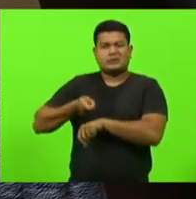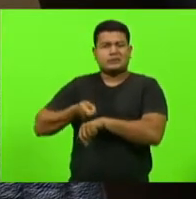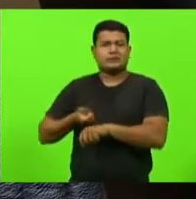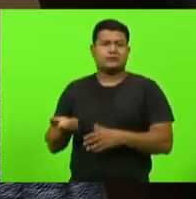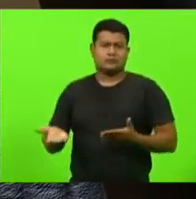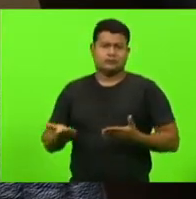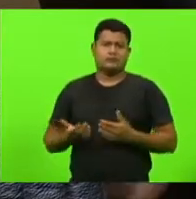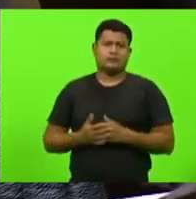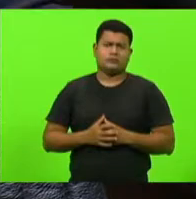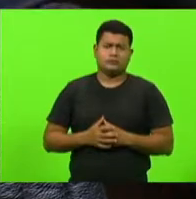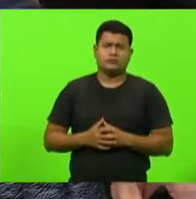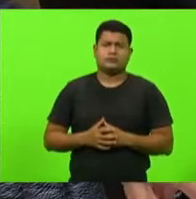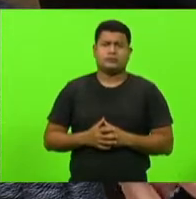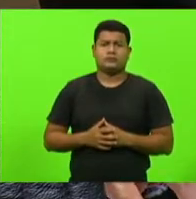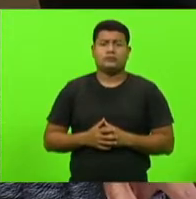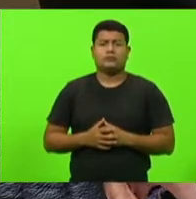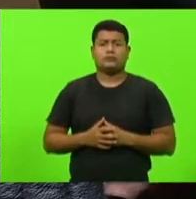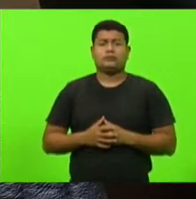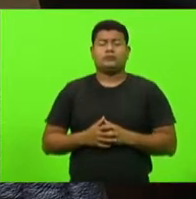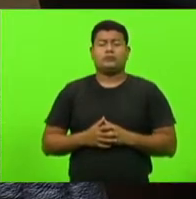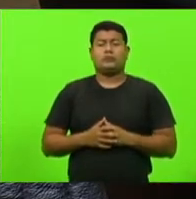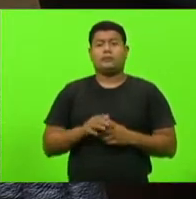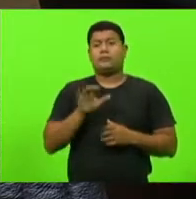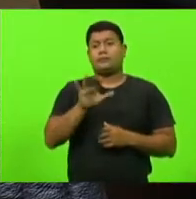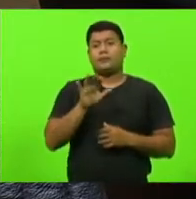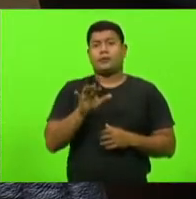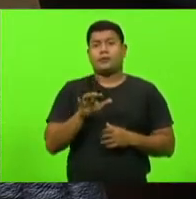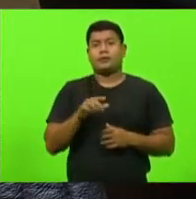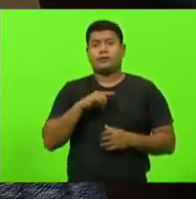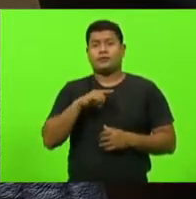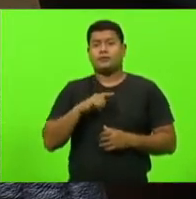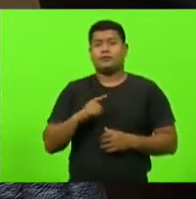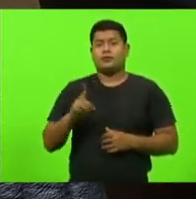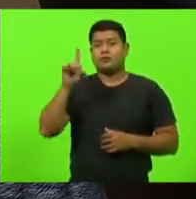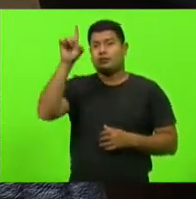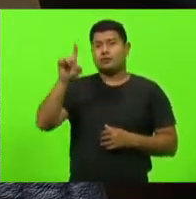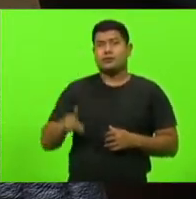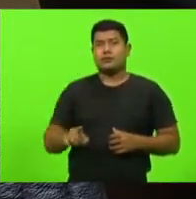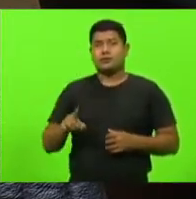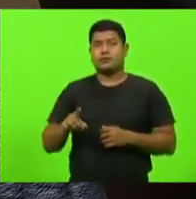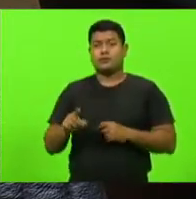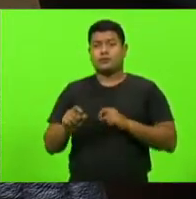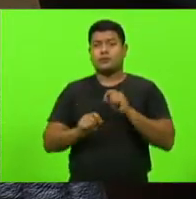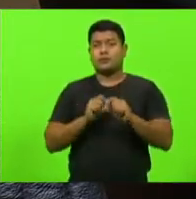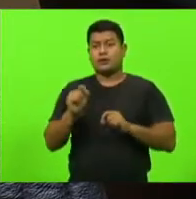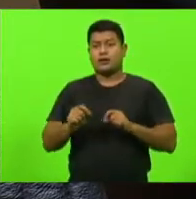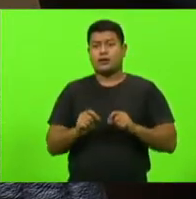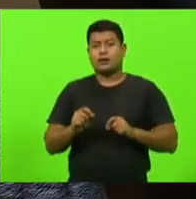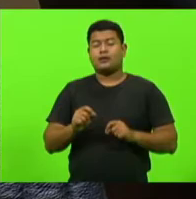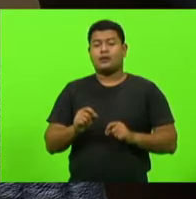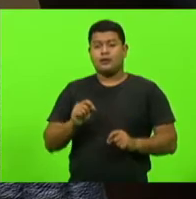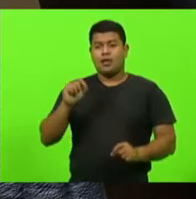Mas, dentre as várias aberrações, tem a diretora que queria fazer um plebiscito na escola para ver se